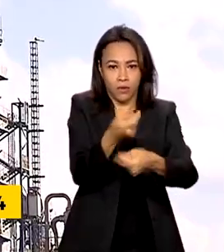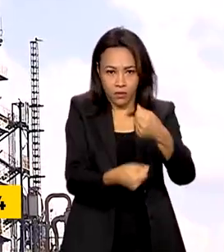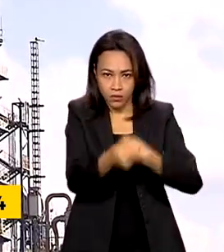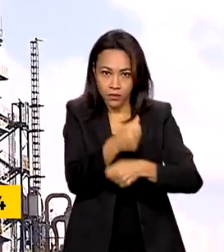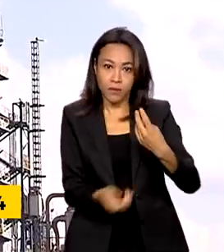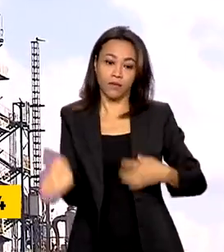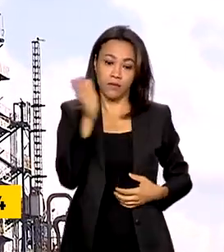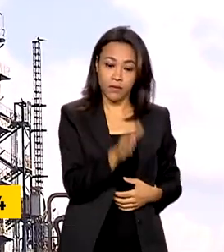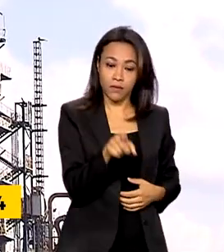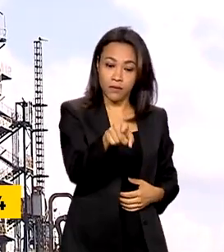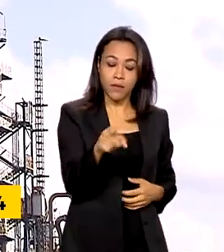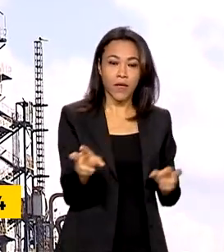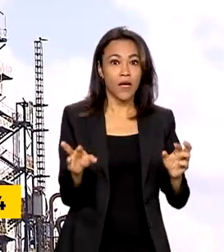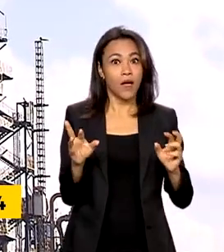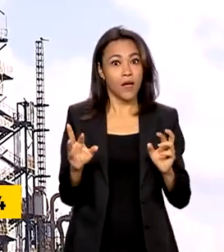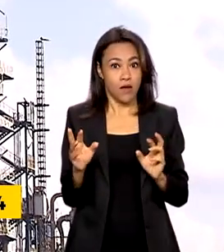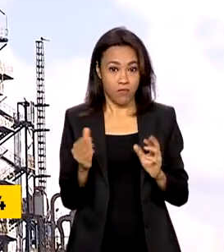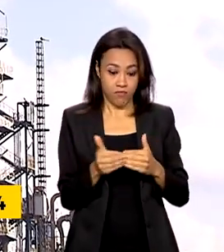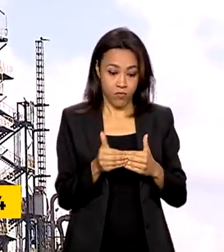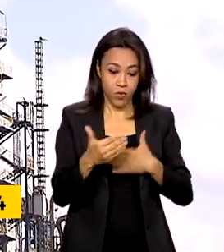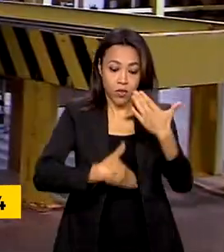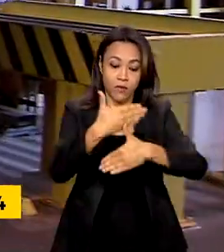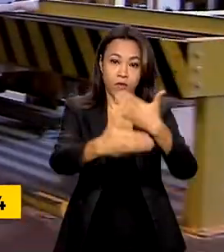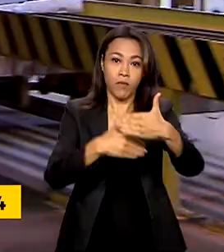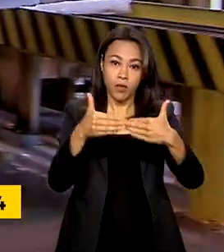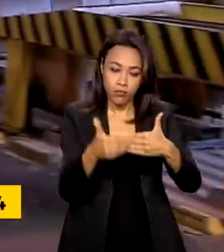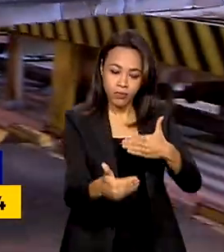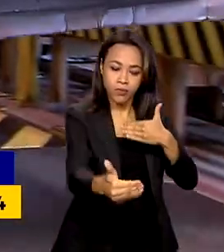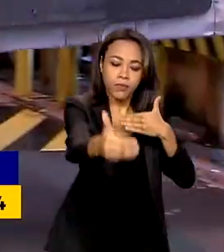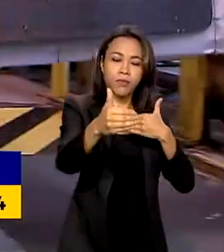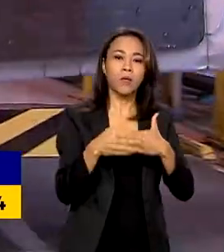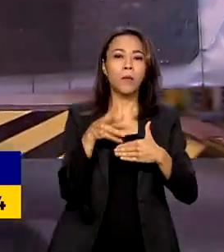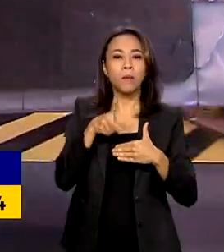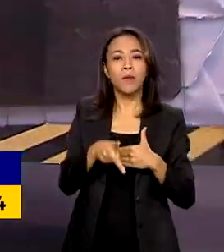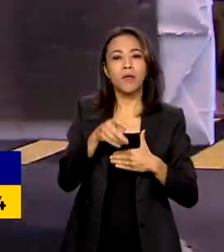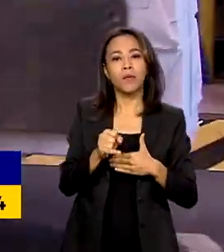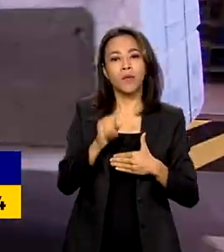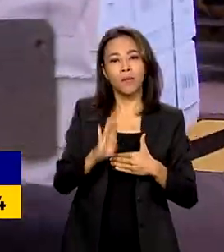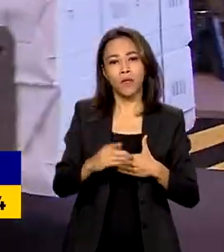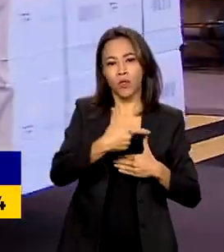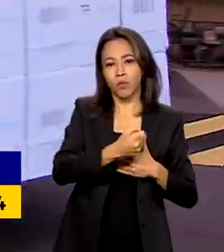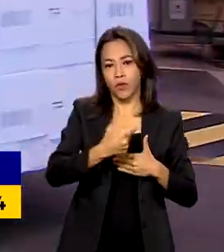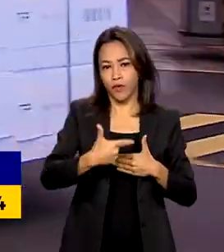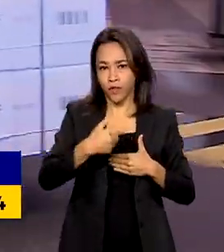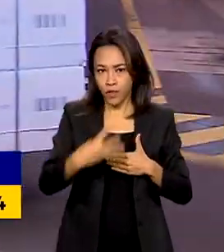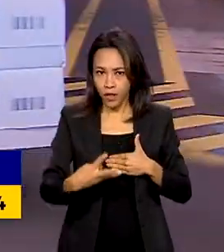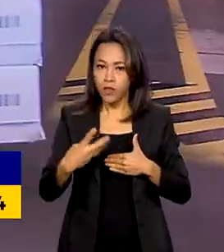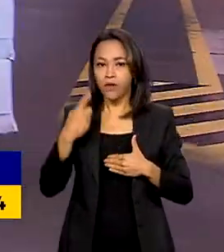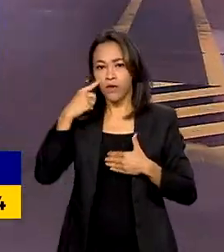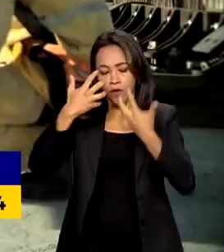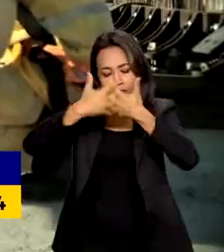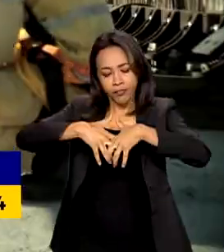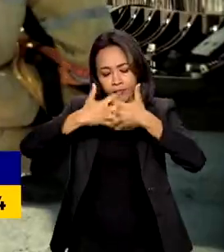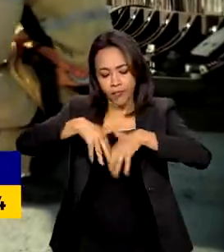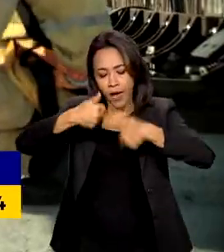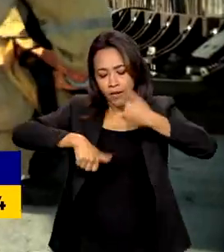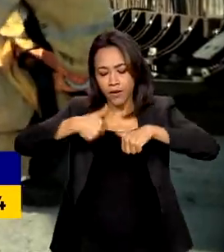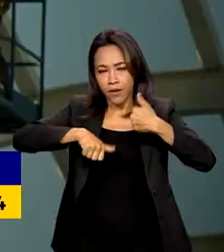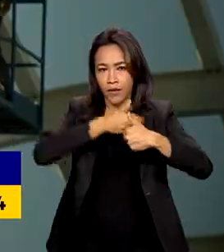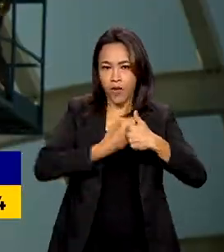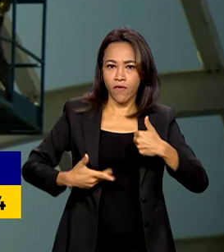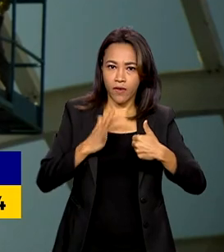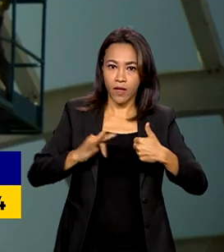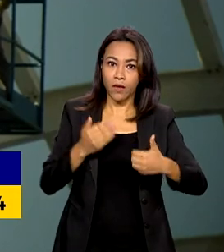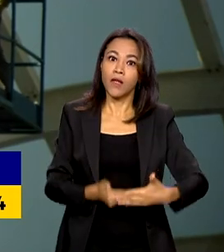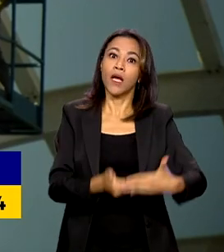A previsão para o crescimento do PIB para 2023 foi revista pelo governo federal. Anteriormente, a